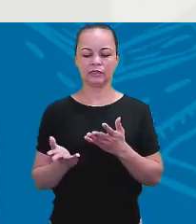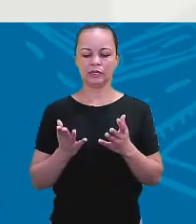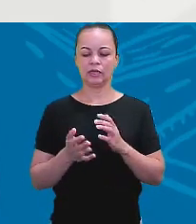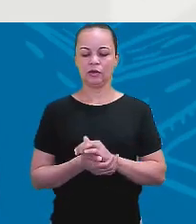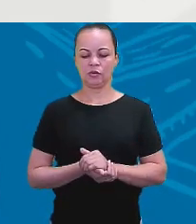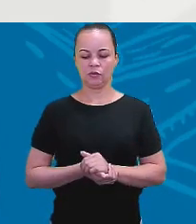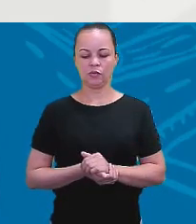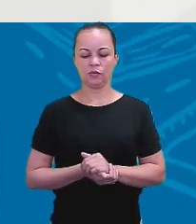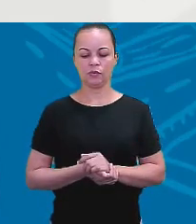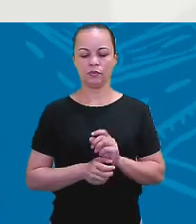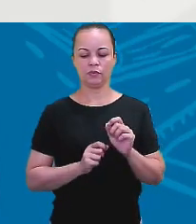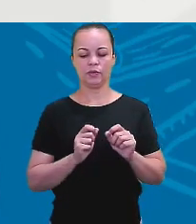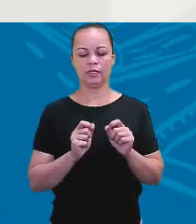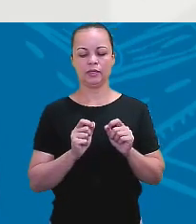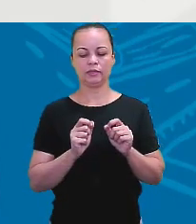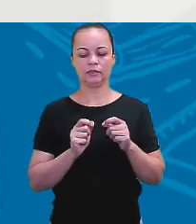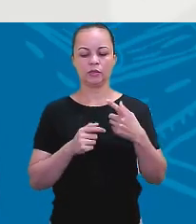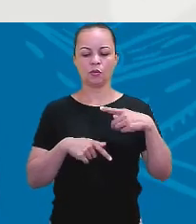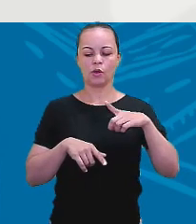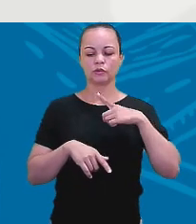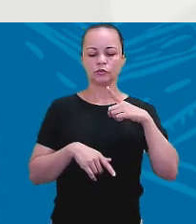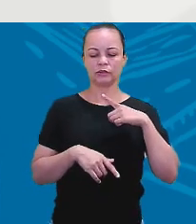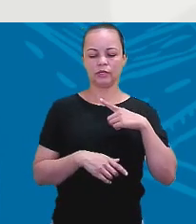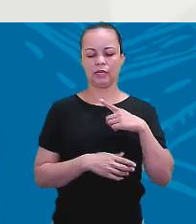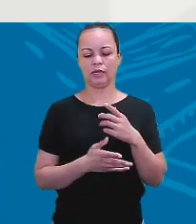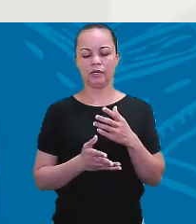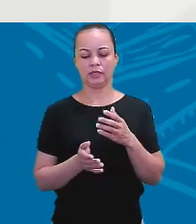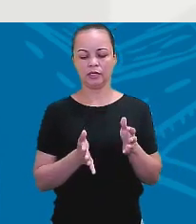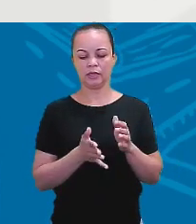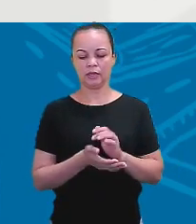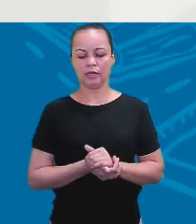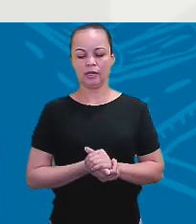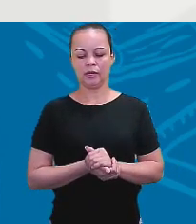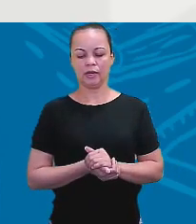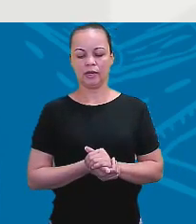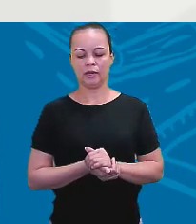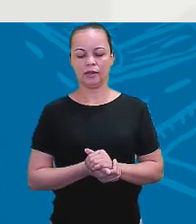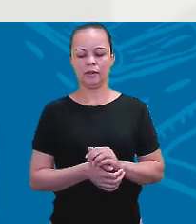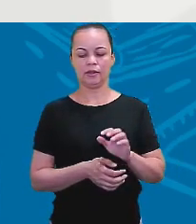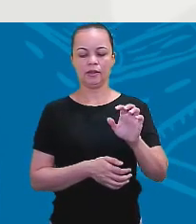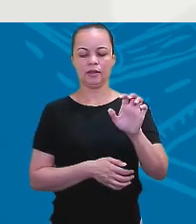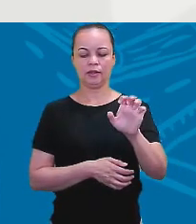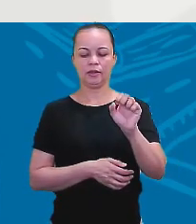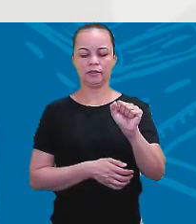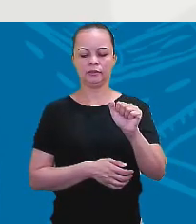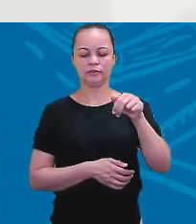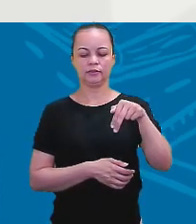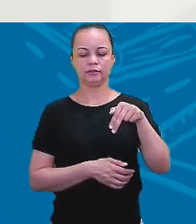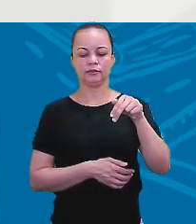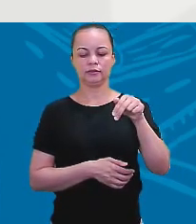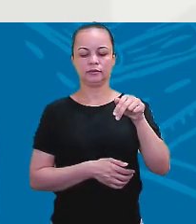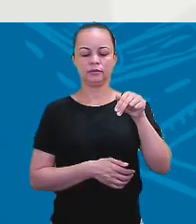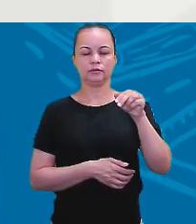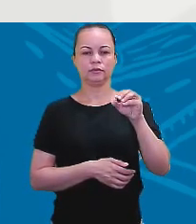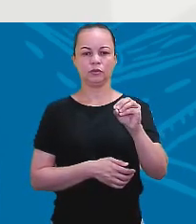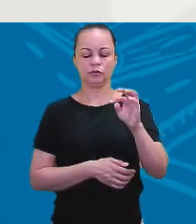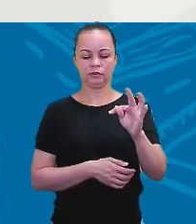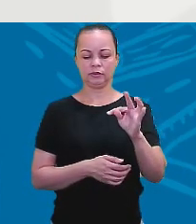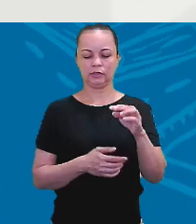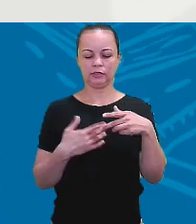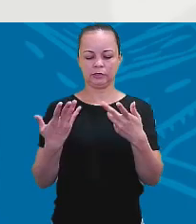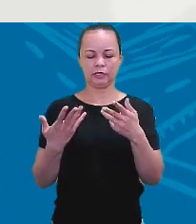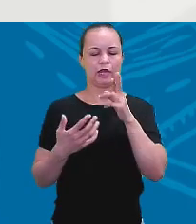is not. Então, quando eu tenho is not, qual é a positiva de is not? Is. Então, ó,